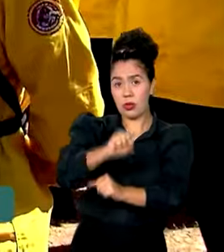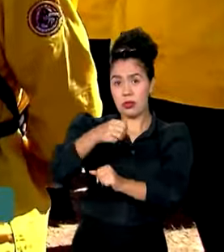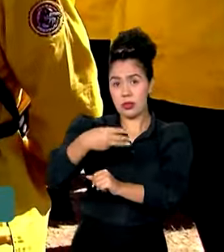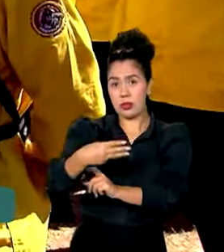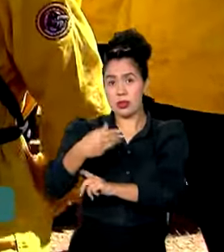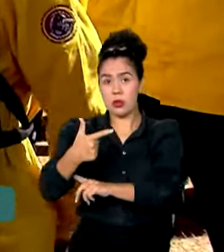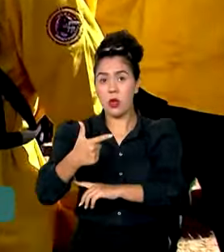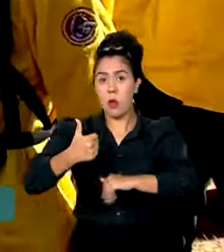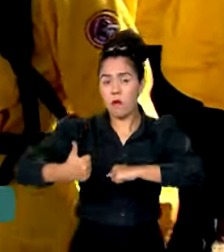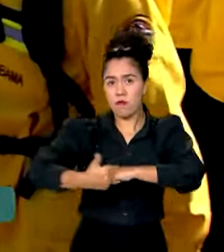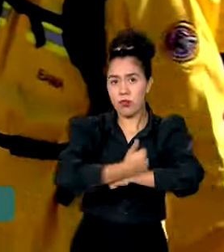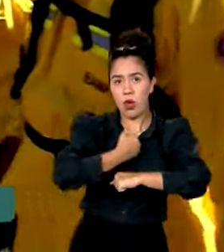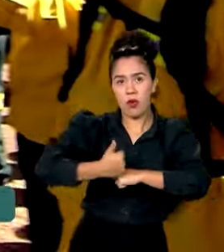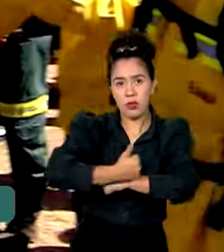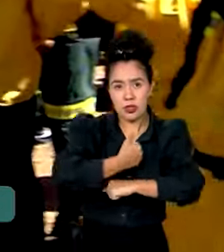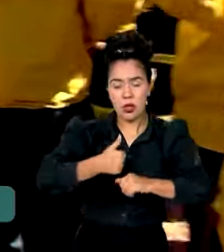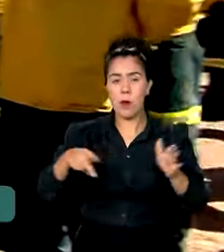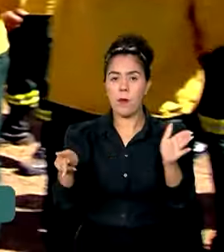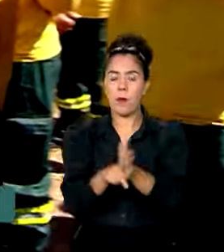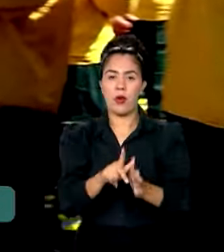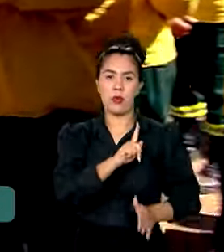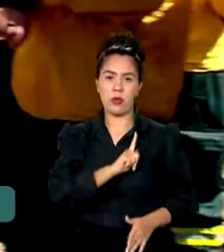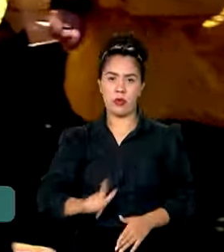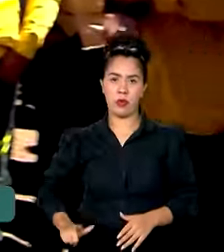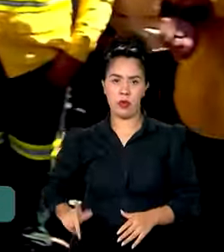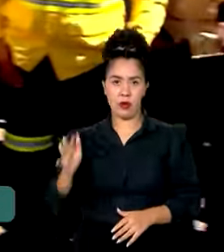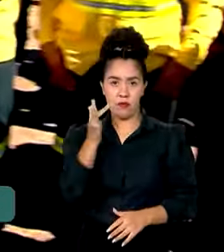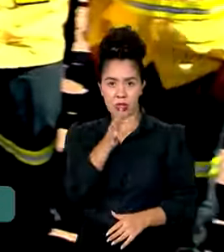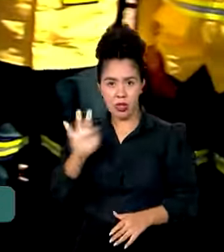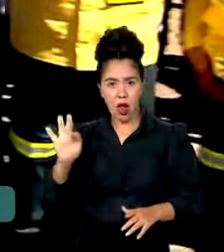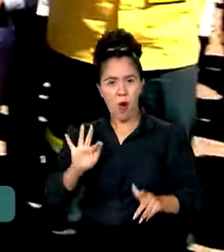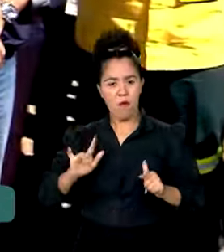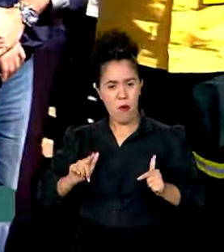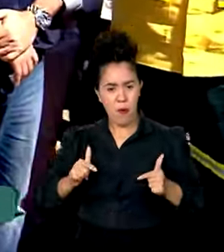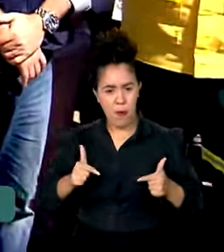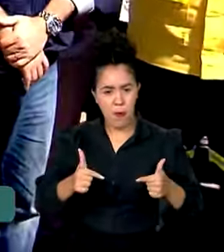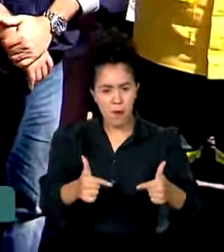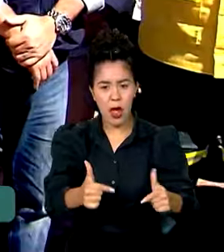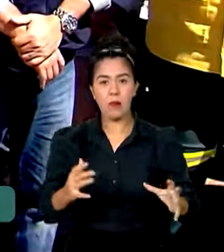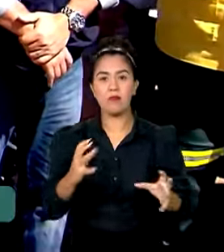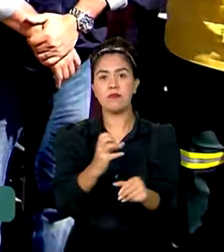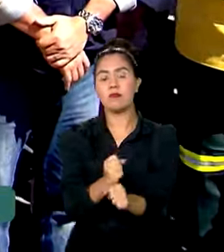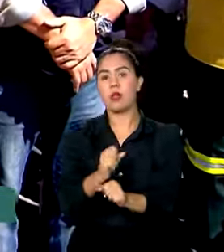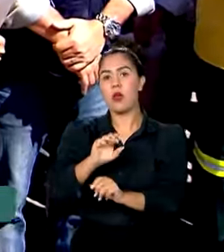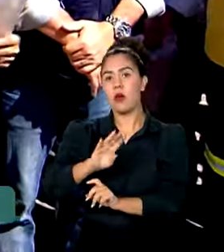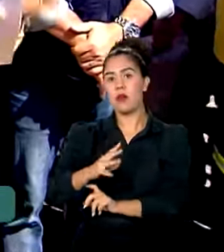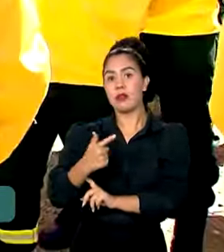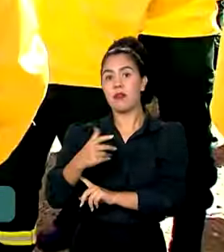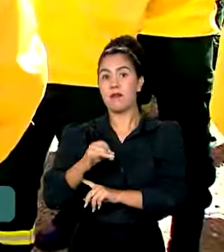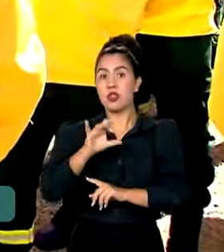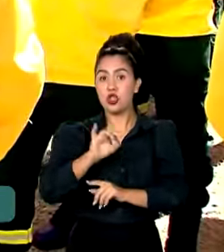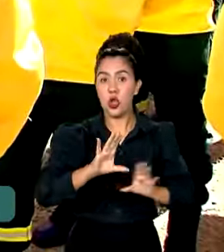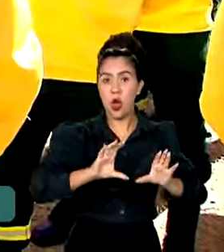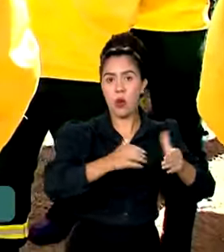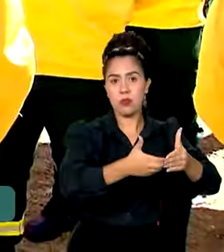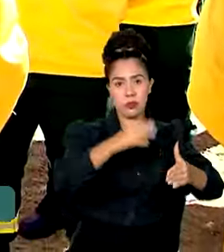profissionais do governo federal. São 420 das Forças Armadas,